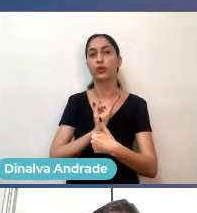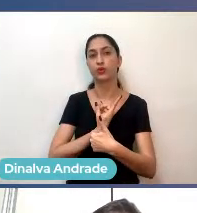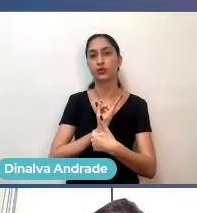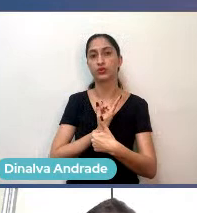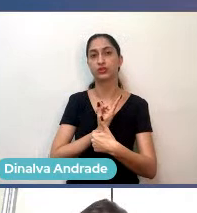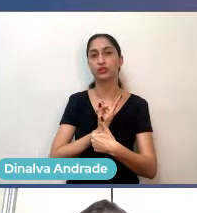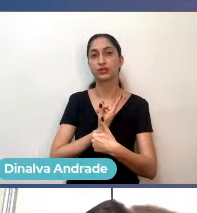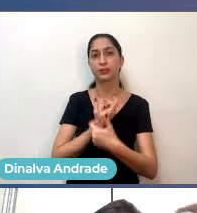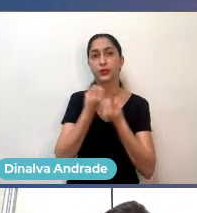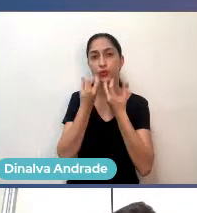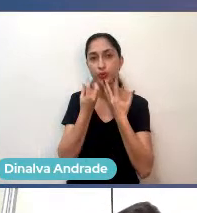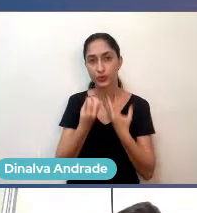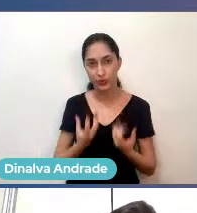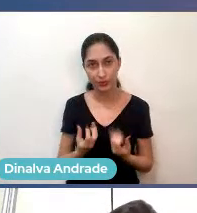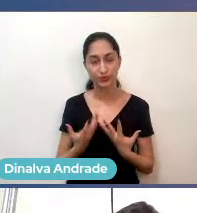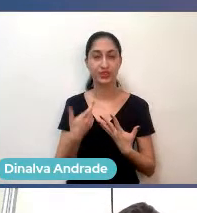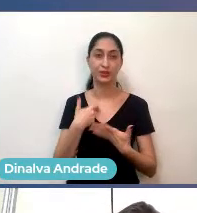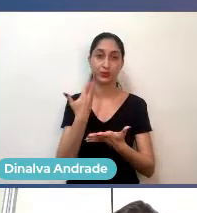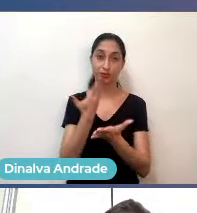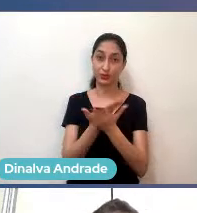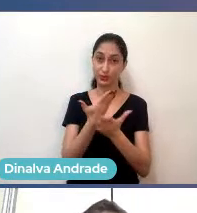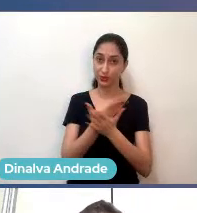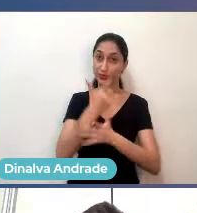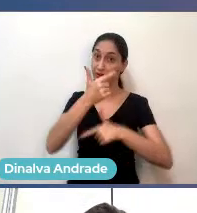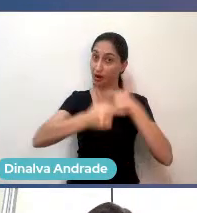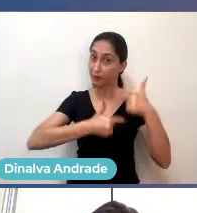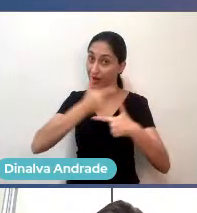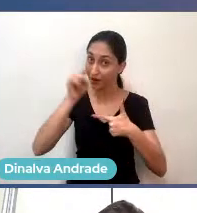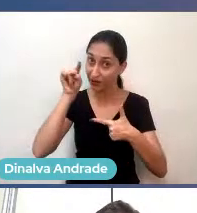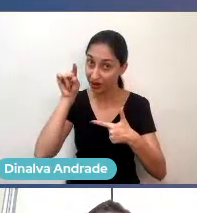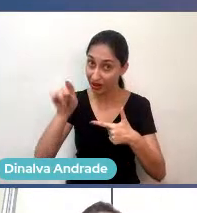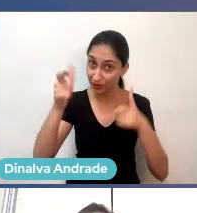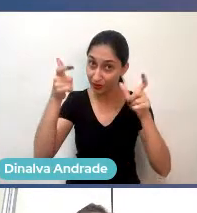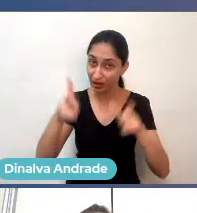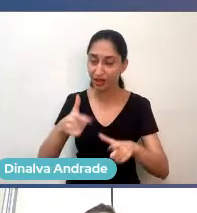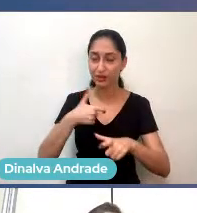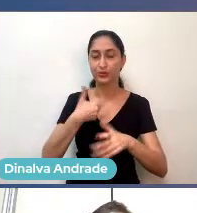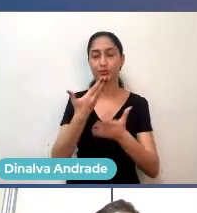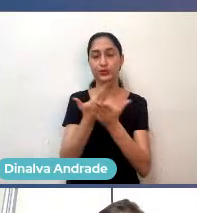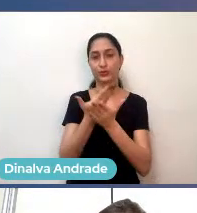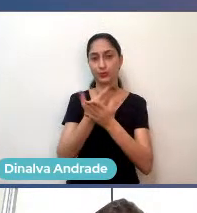porque estava, tipo, eu estava estudando lá, estava trabalhando lá, porque estava fazendo mestrado, né,